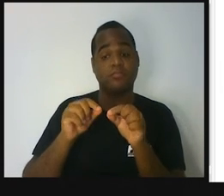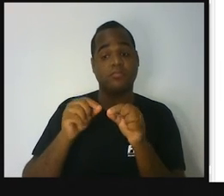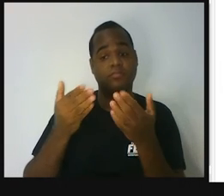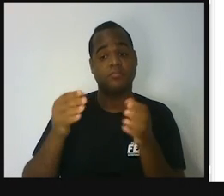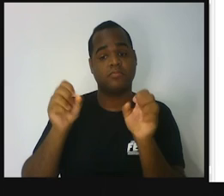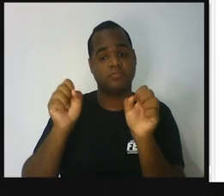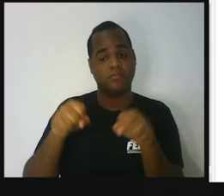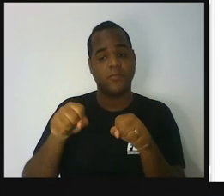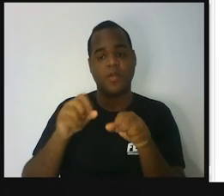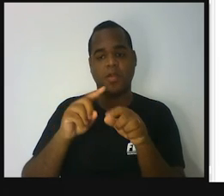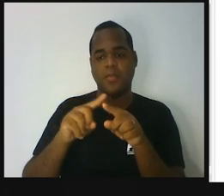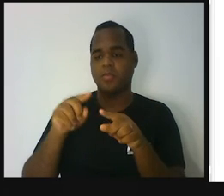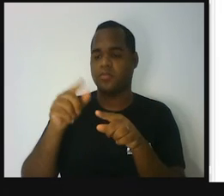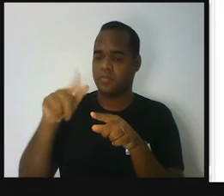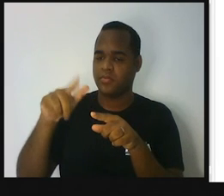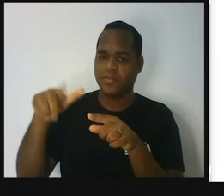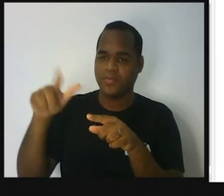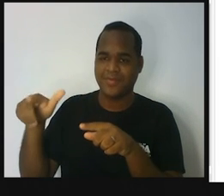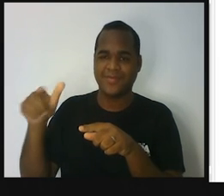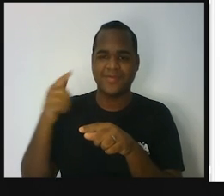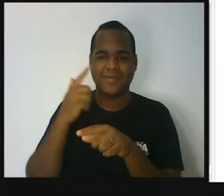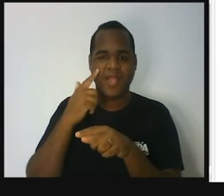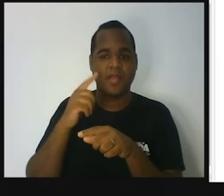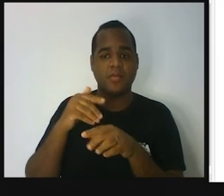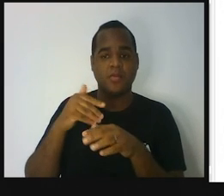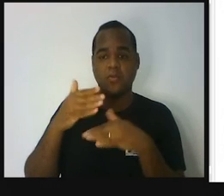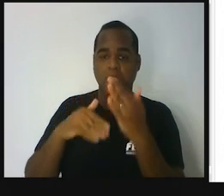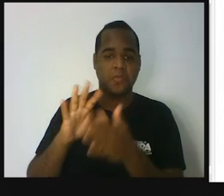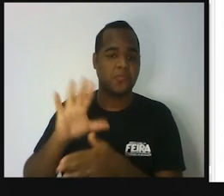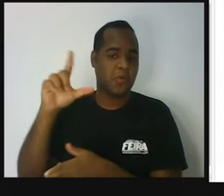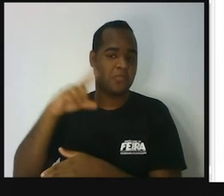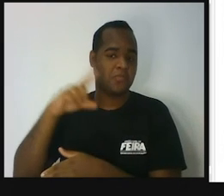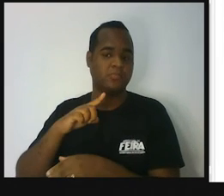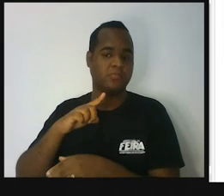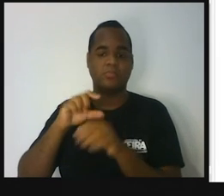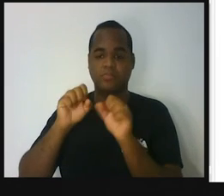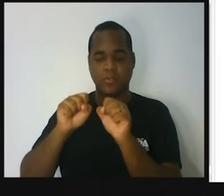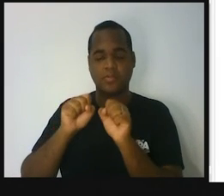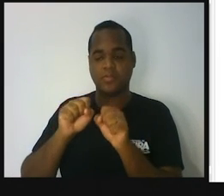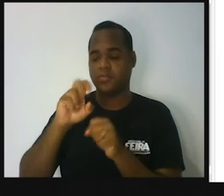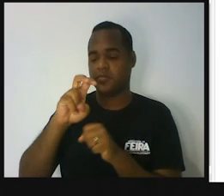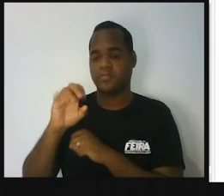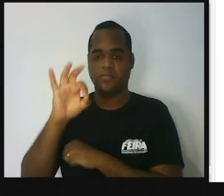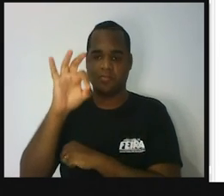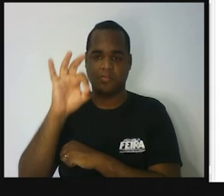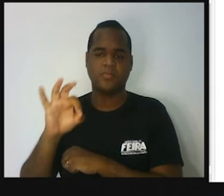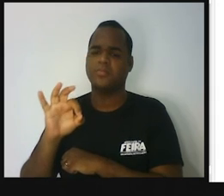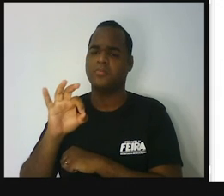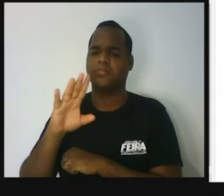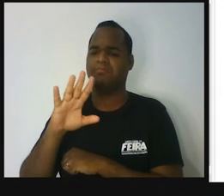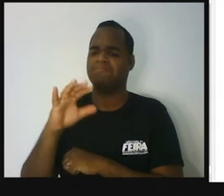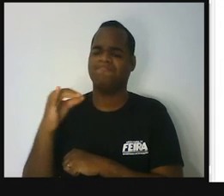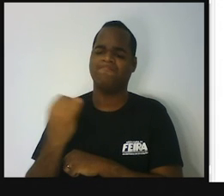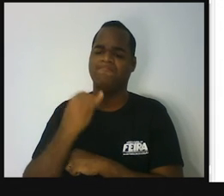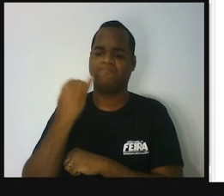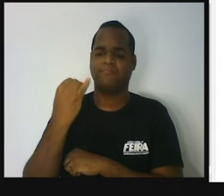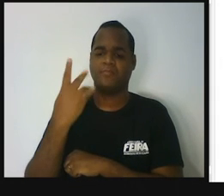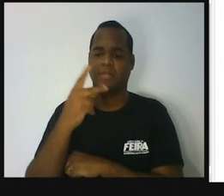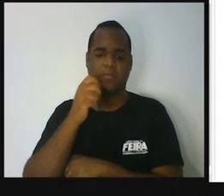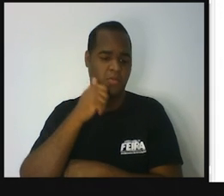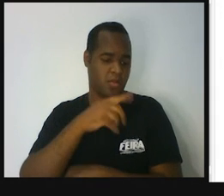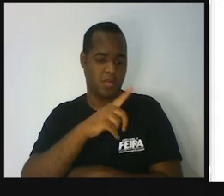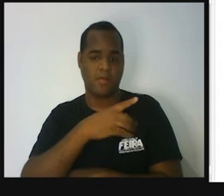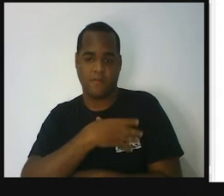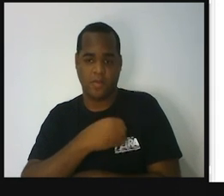repete-se a mesma coisa. Em qualquer situação, sempre vai ser 50%. Não importa se a mulher já tenha